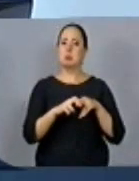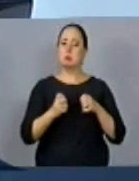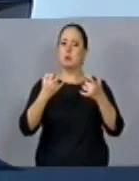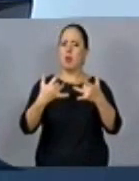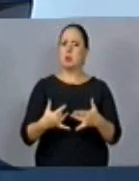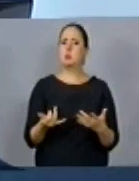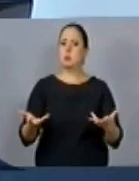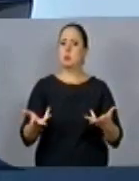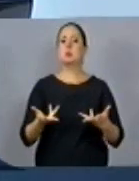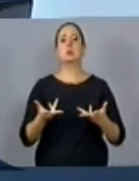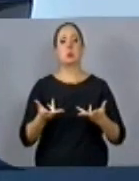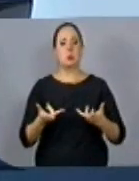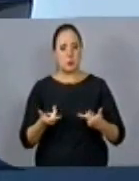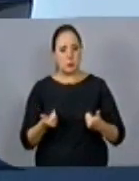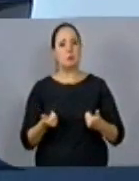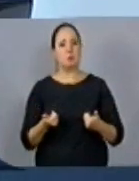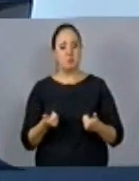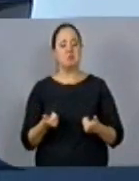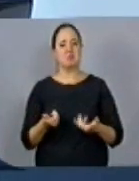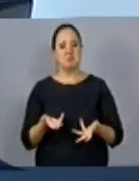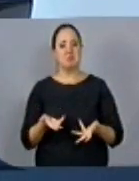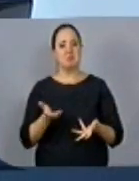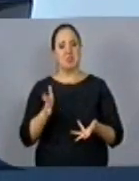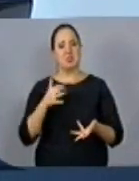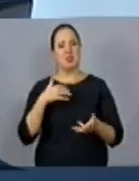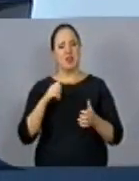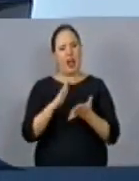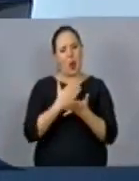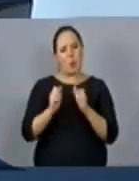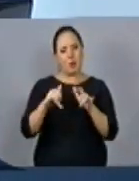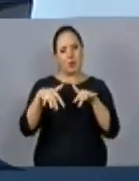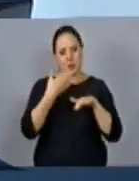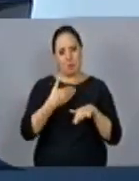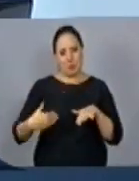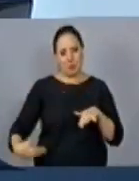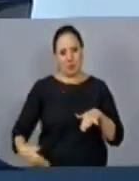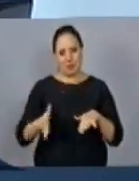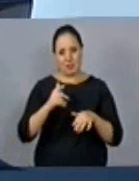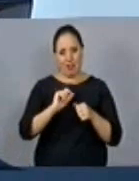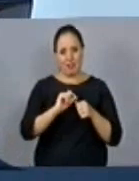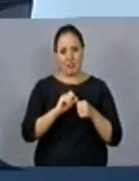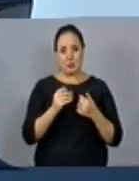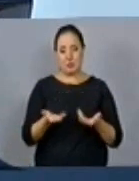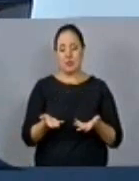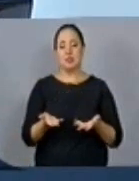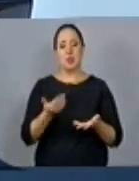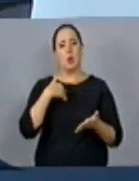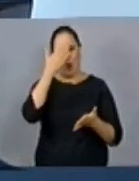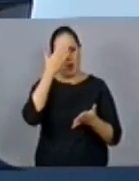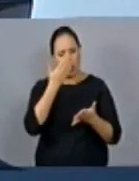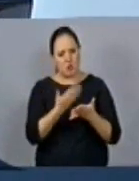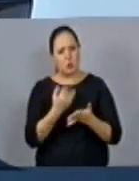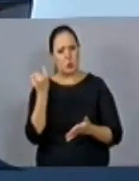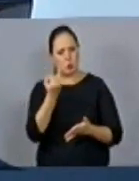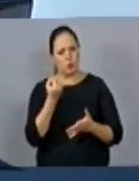exposições. Poucas vezes realizei, já realizei algumas audiências públicas, não acredito nesse instrumento